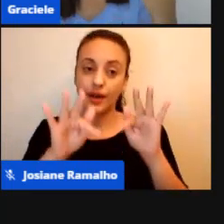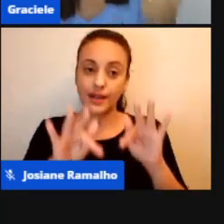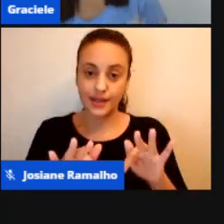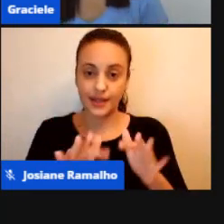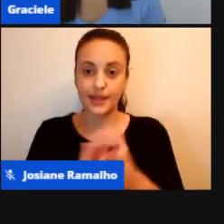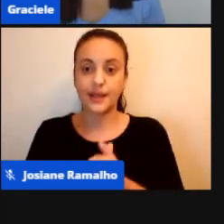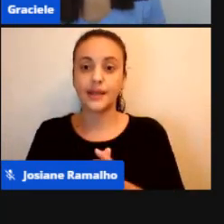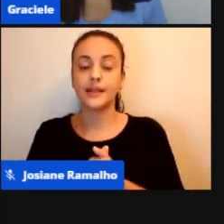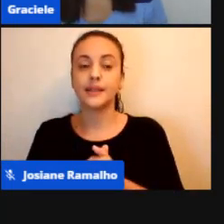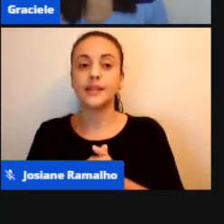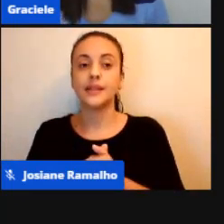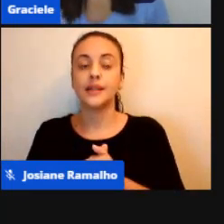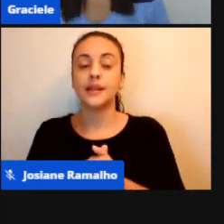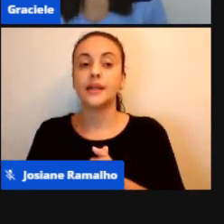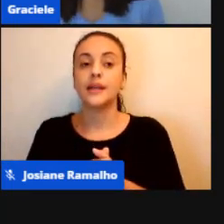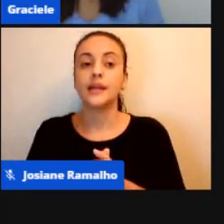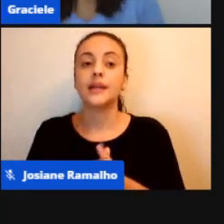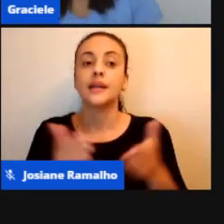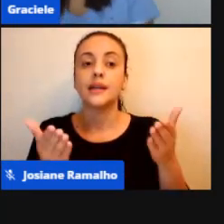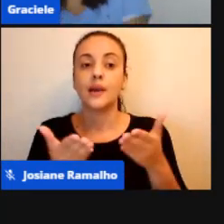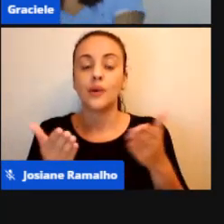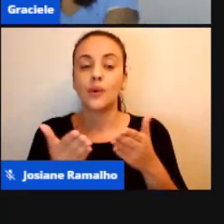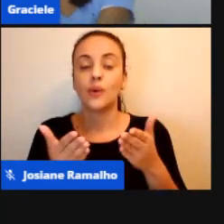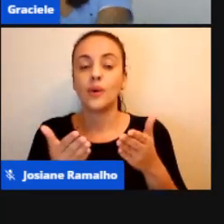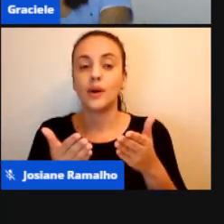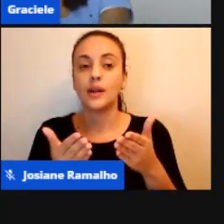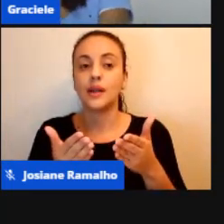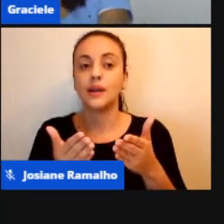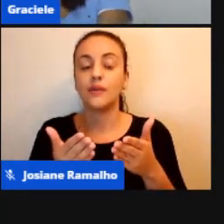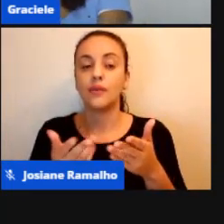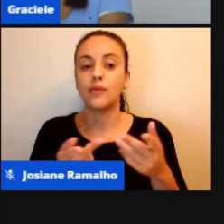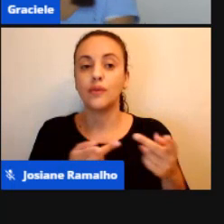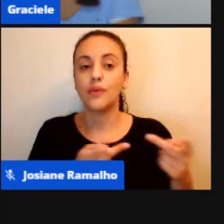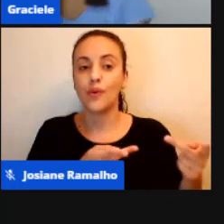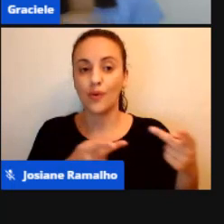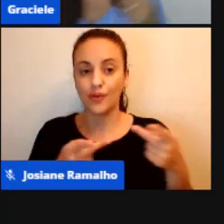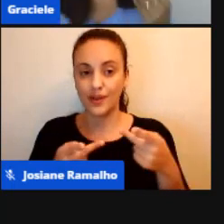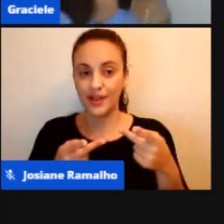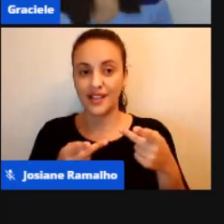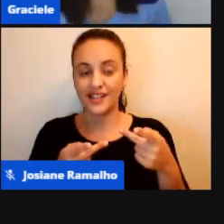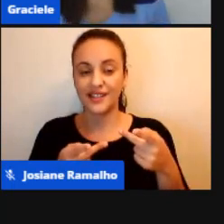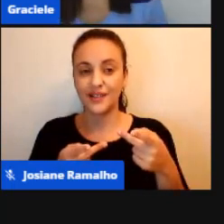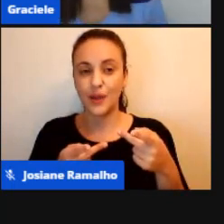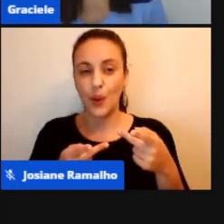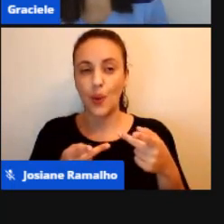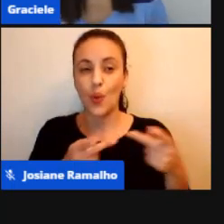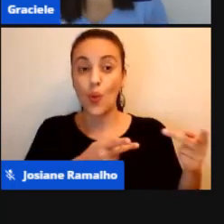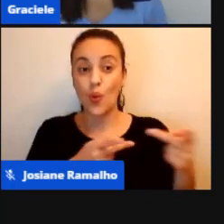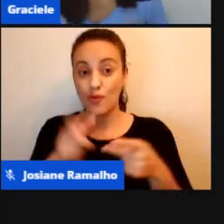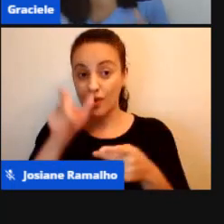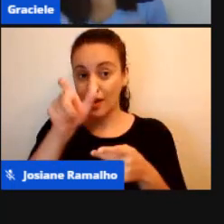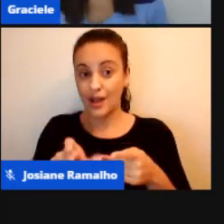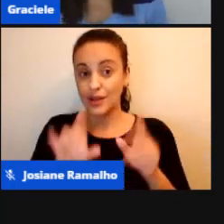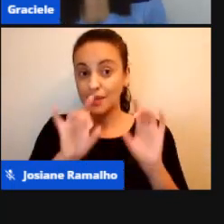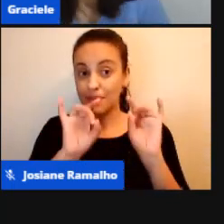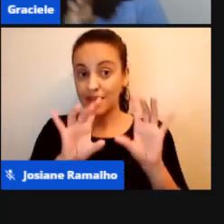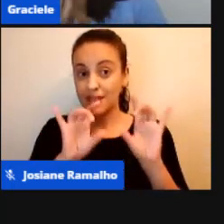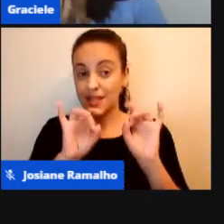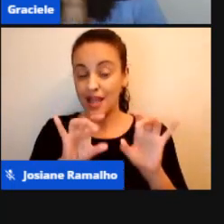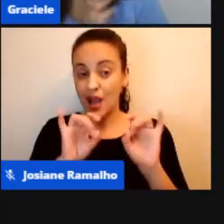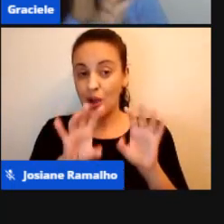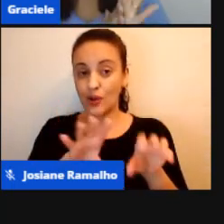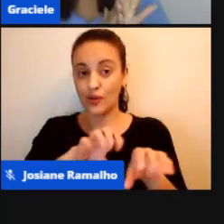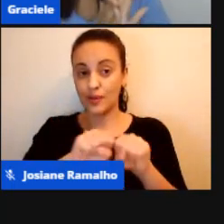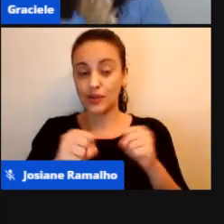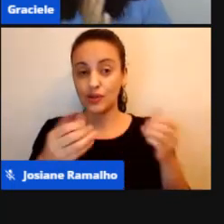E aí, eu vou passar a palavra para o nosso convidado especial da nossa formação de